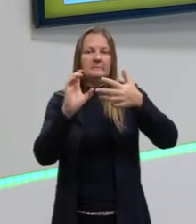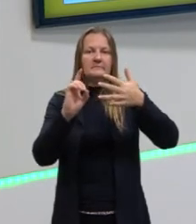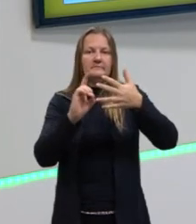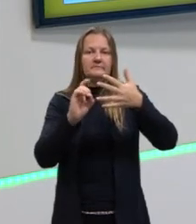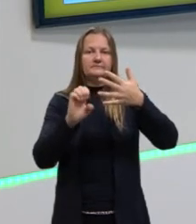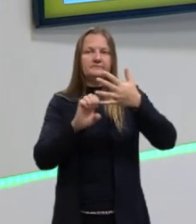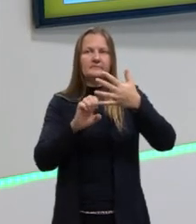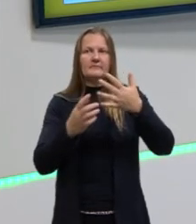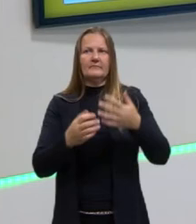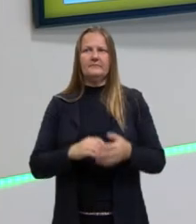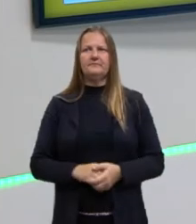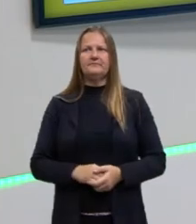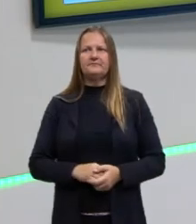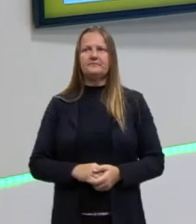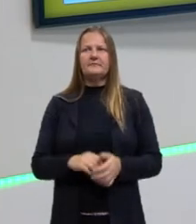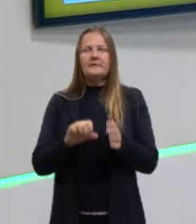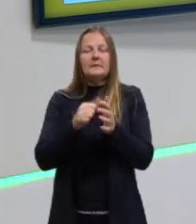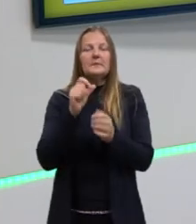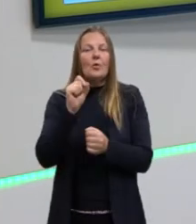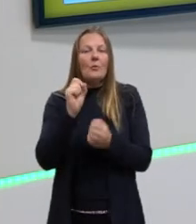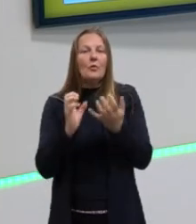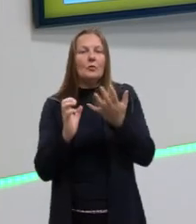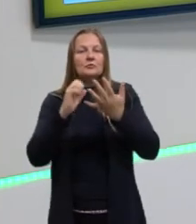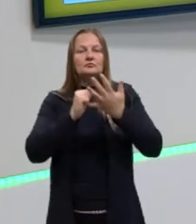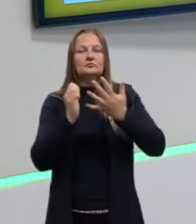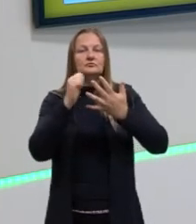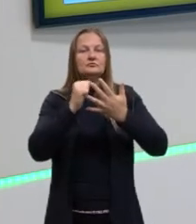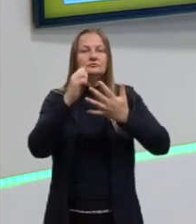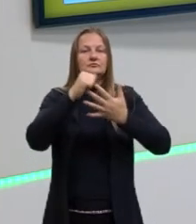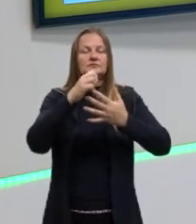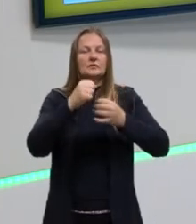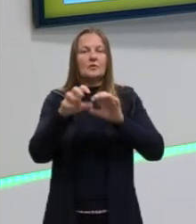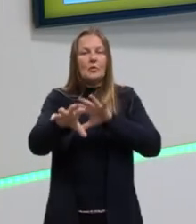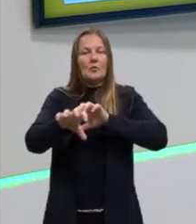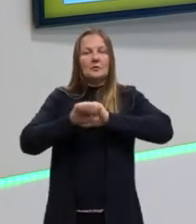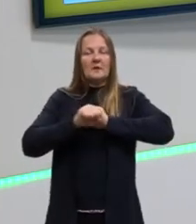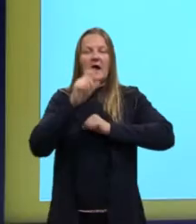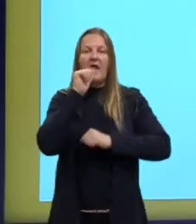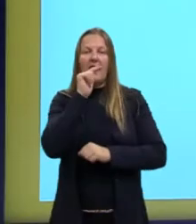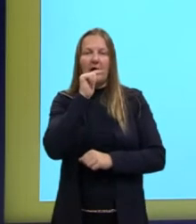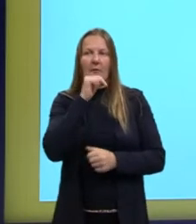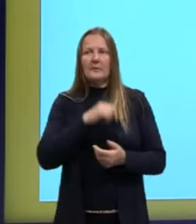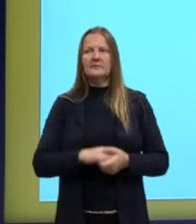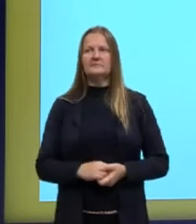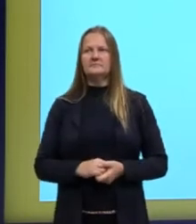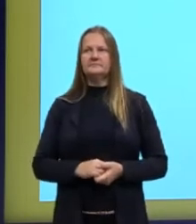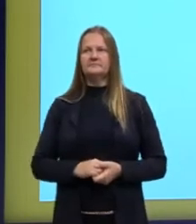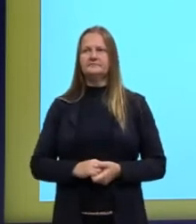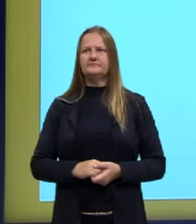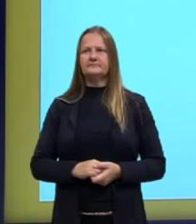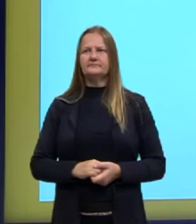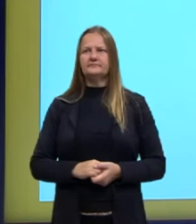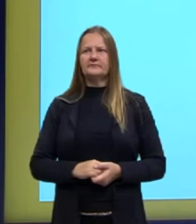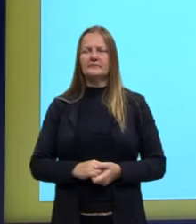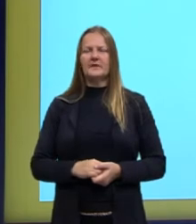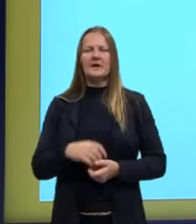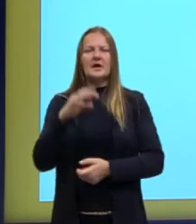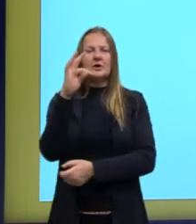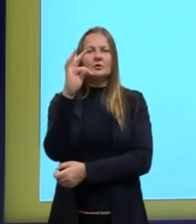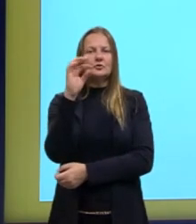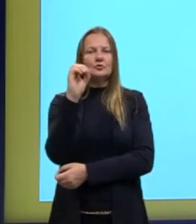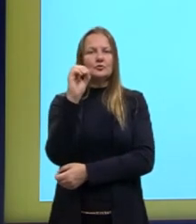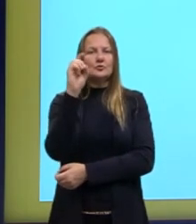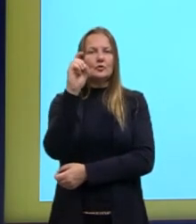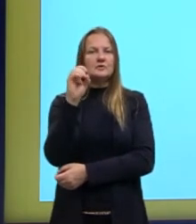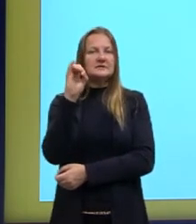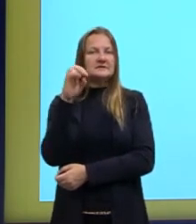Bom, primeiro, vamos ver como que acontece esse processo de contaminação na água. então, toxinas como